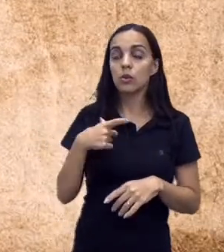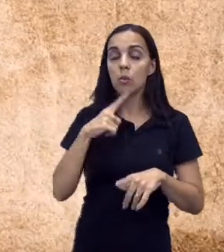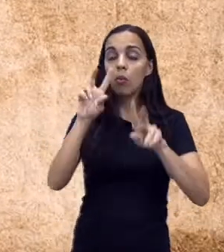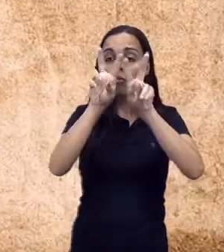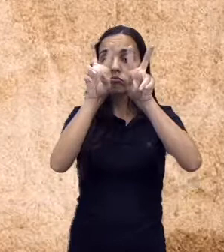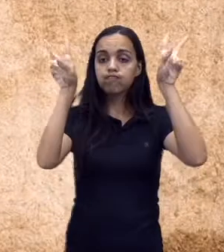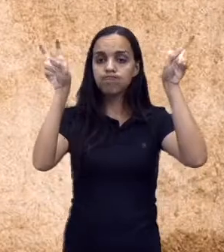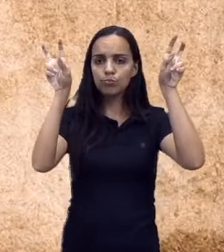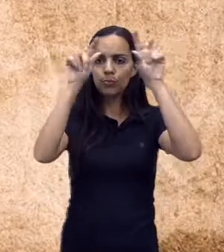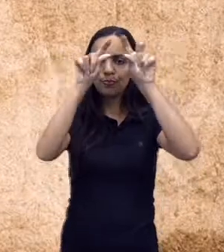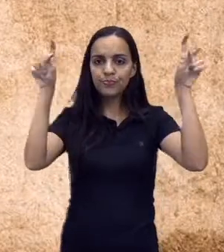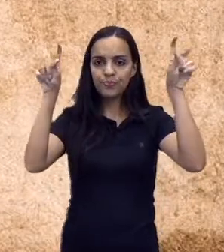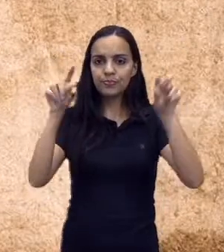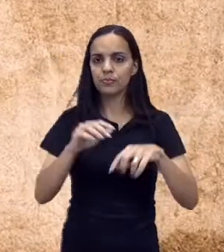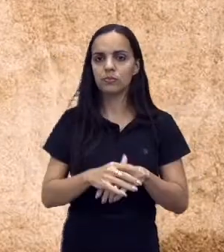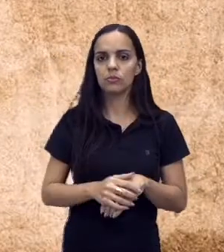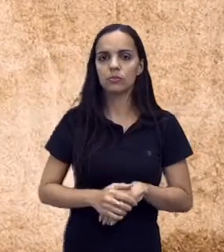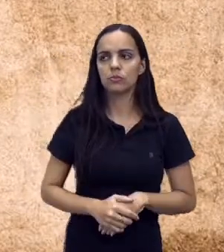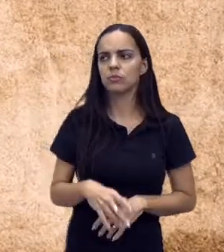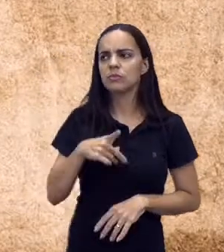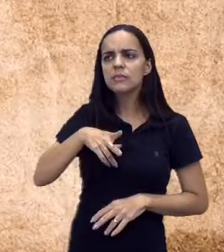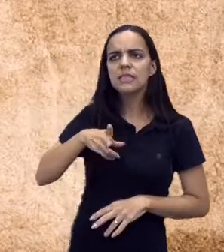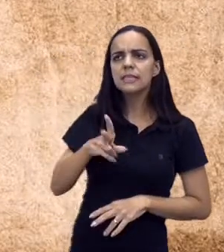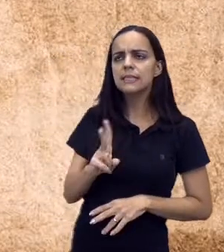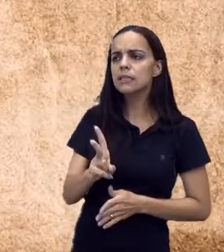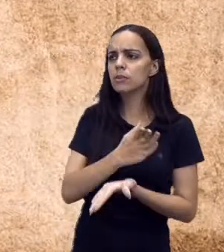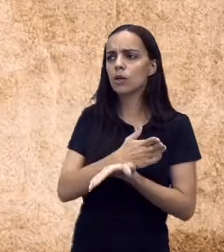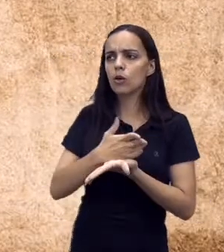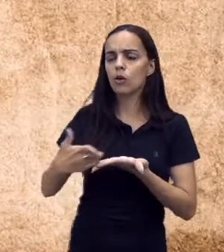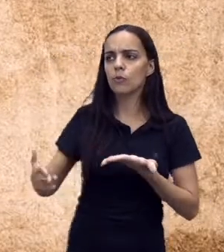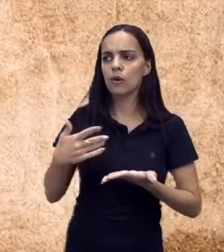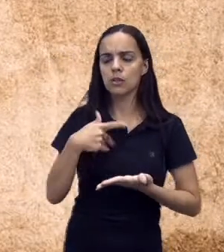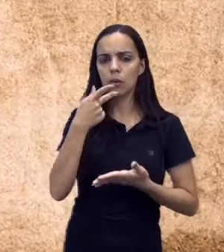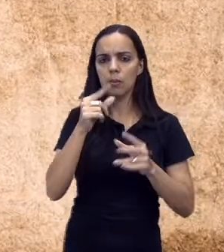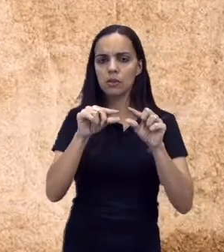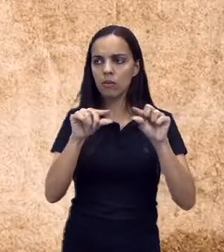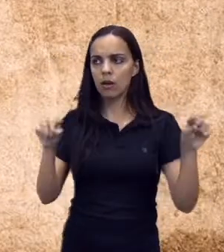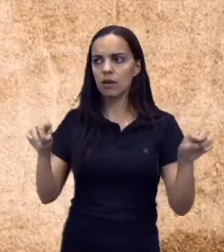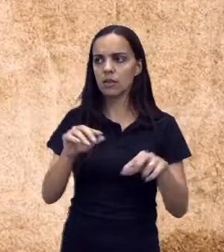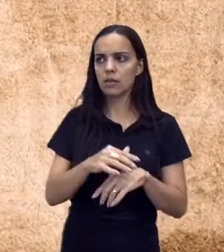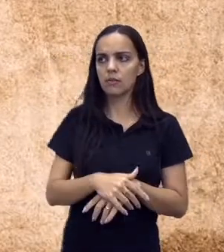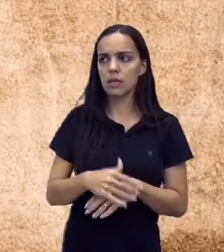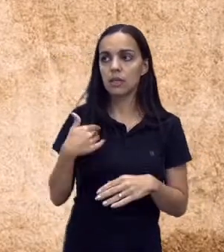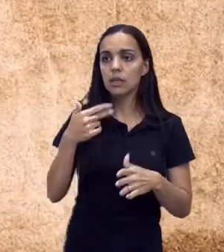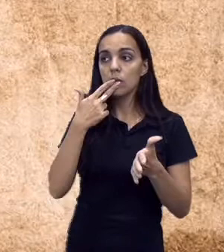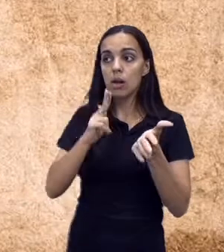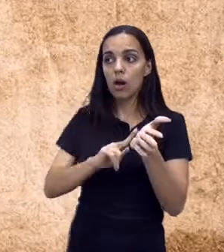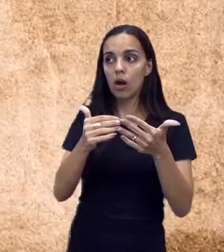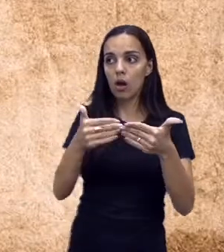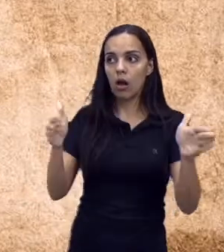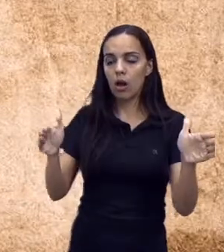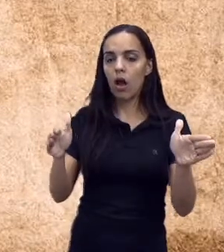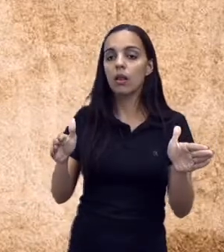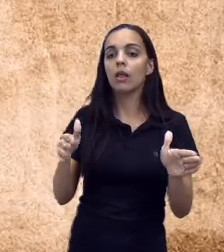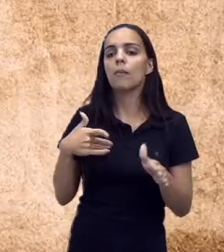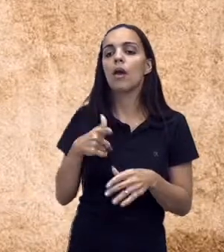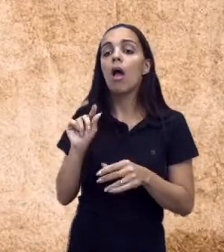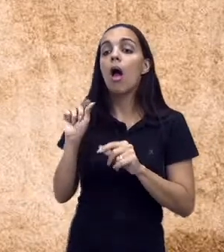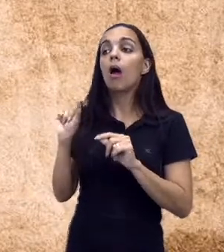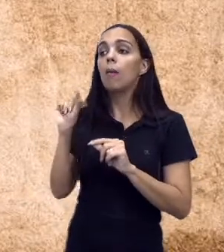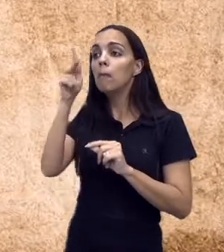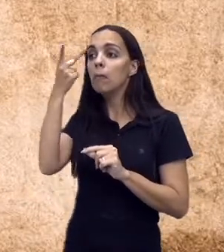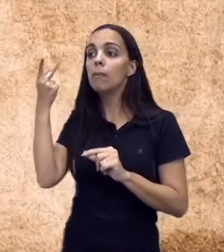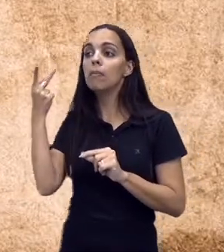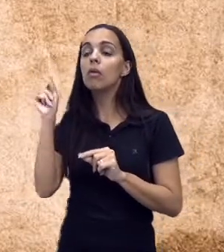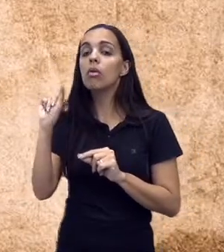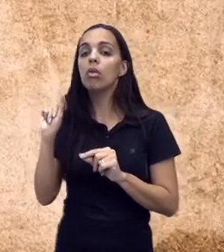título. O título sempre tem que começar com a seguinte frase. carta aberta a, e você vai escrever